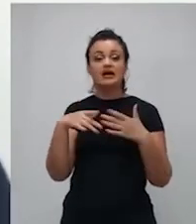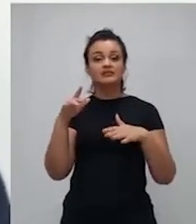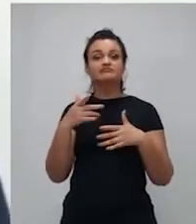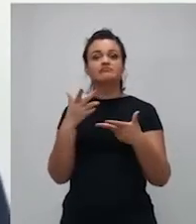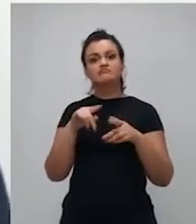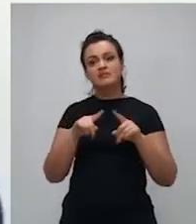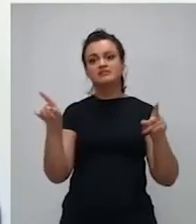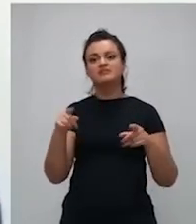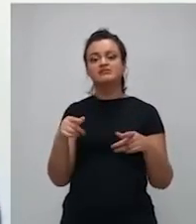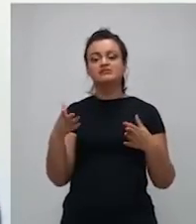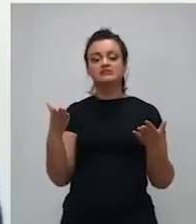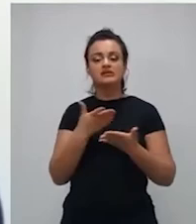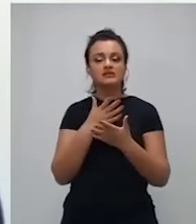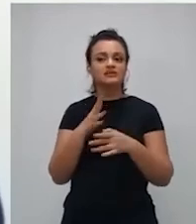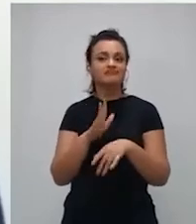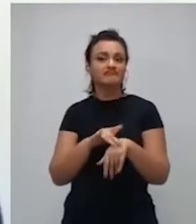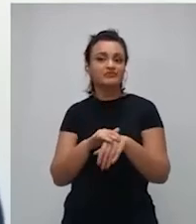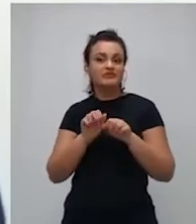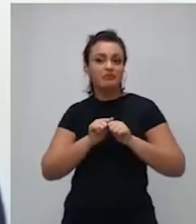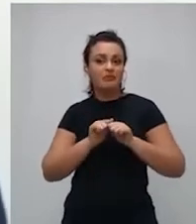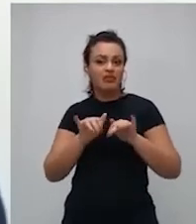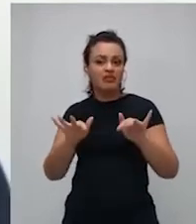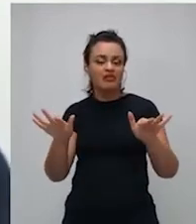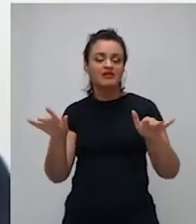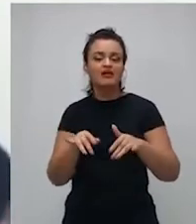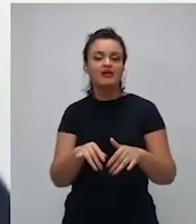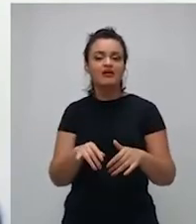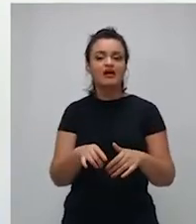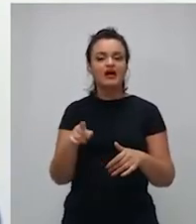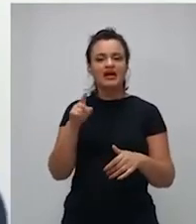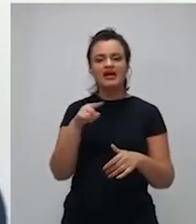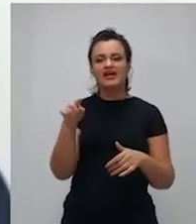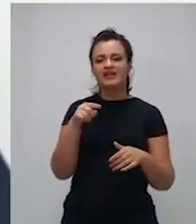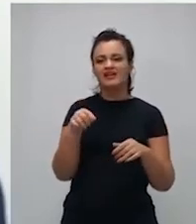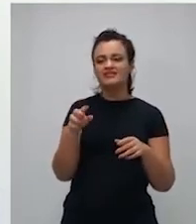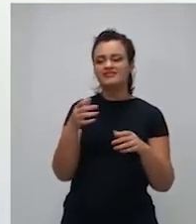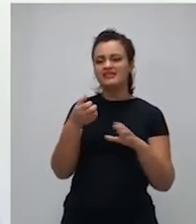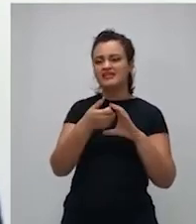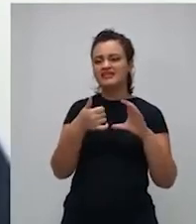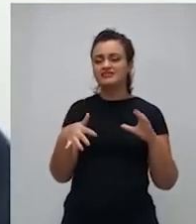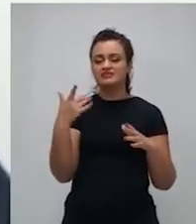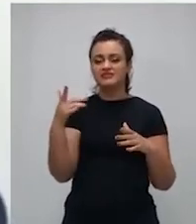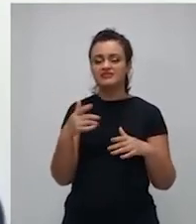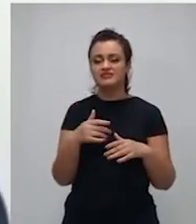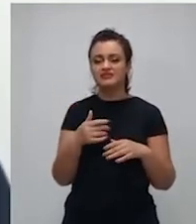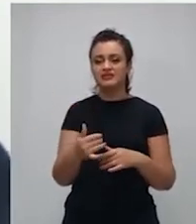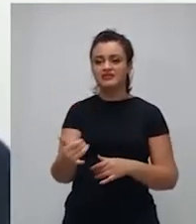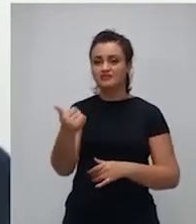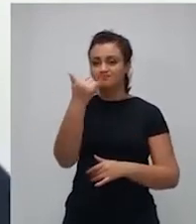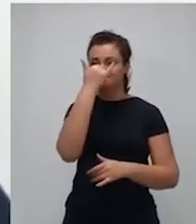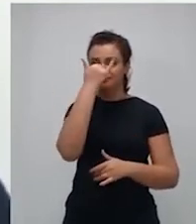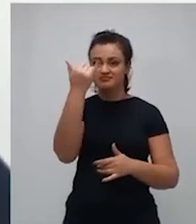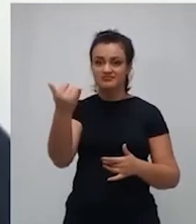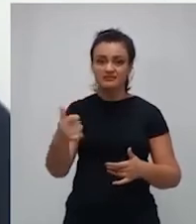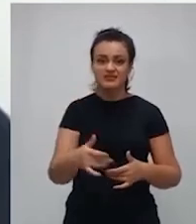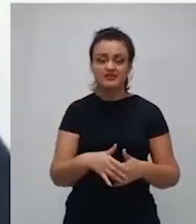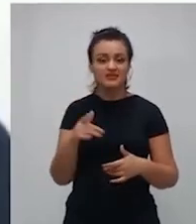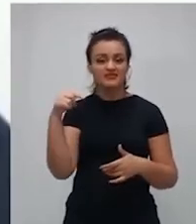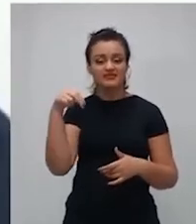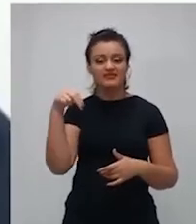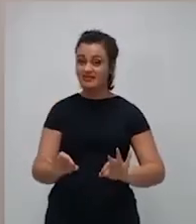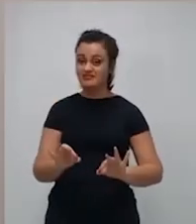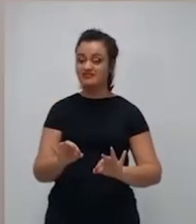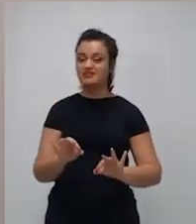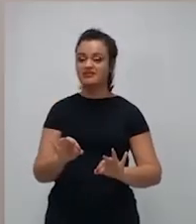nós podemos até juridicamente classificar como um desastre do ponto de vista natural e de zoonose de